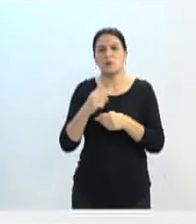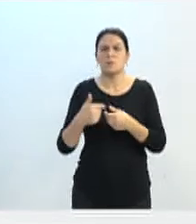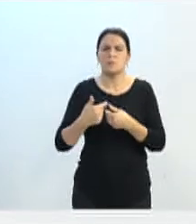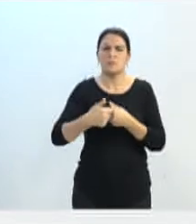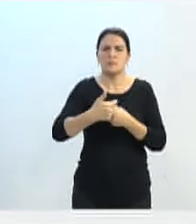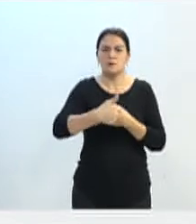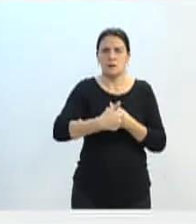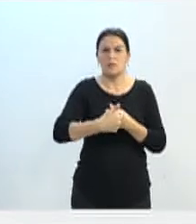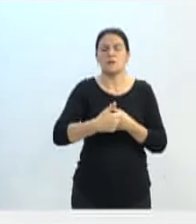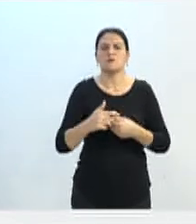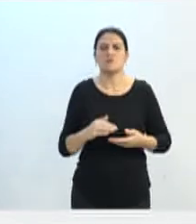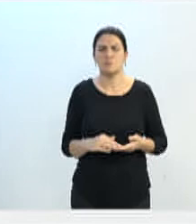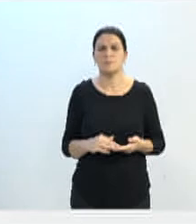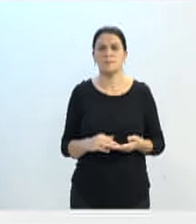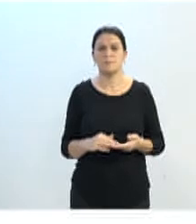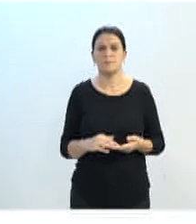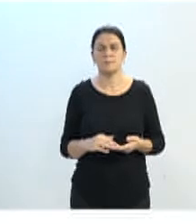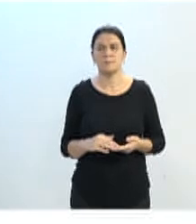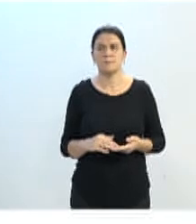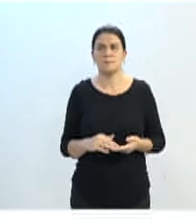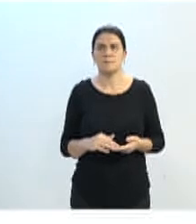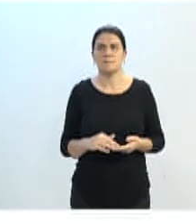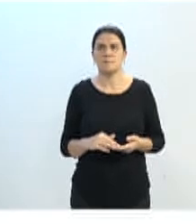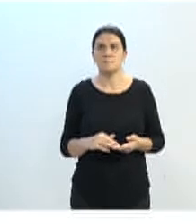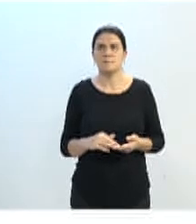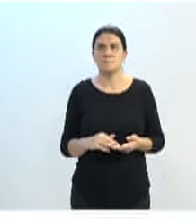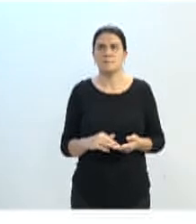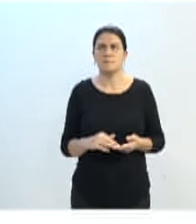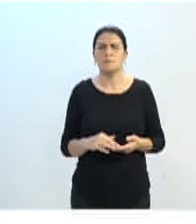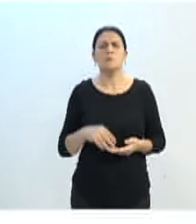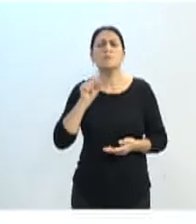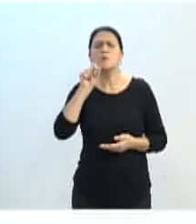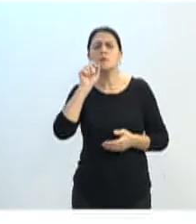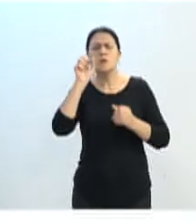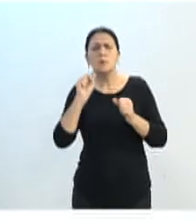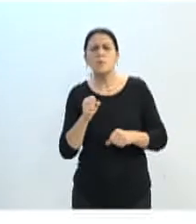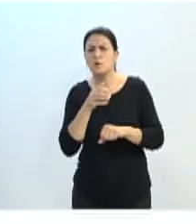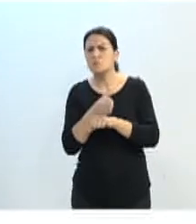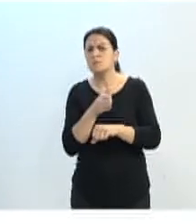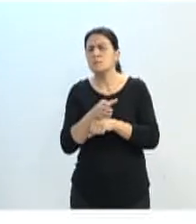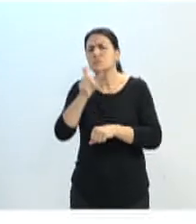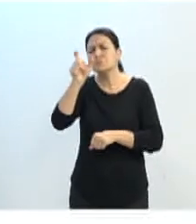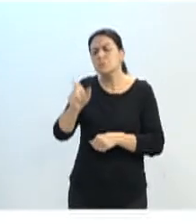levar a nossa marca para todo mundo. Quem pode participar desse curso?